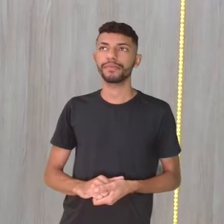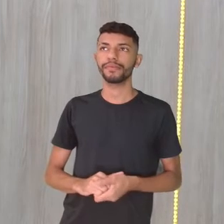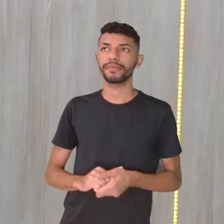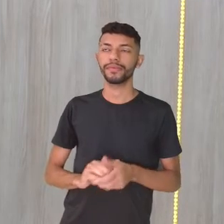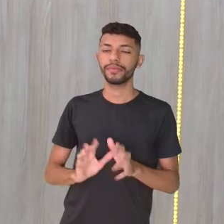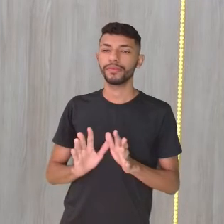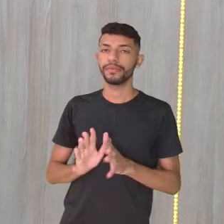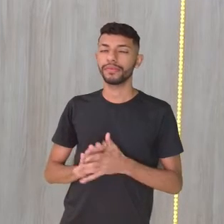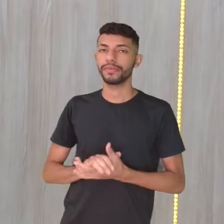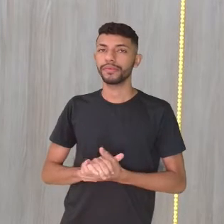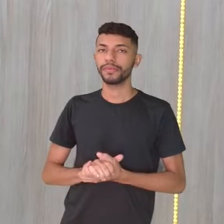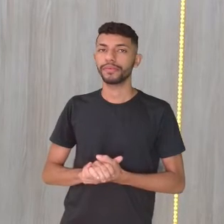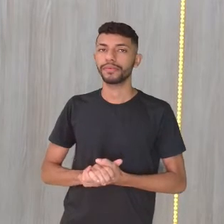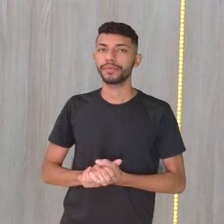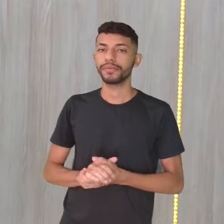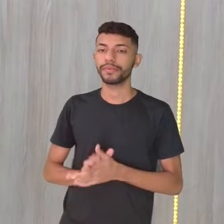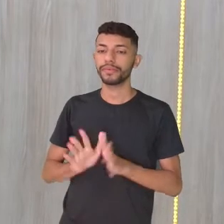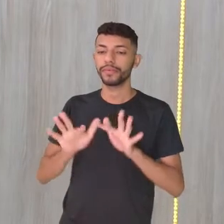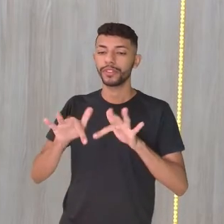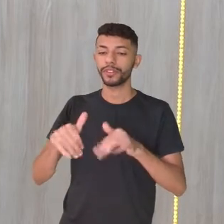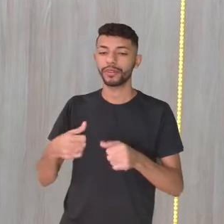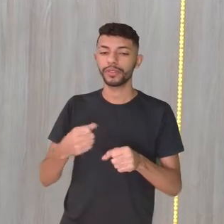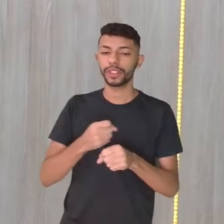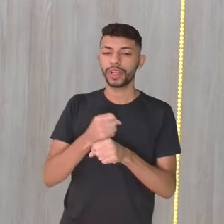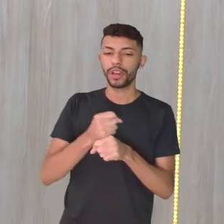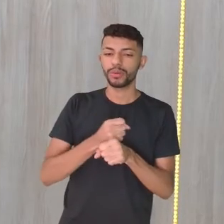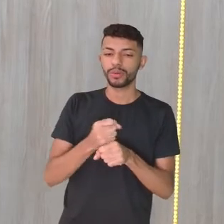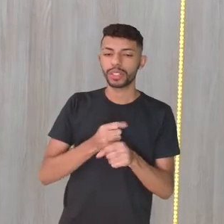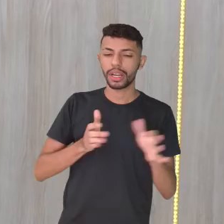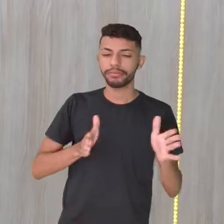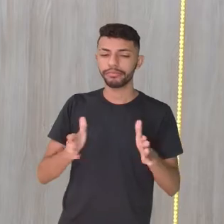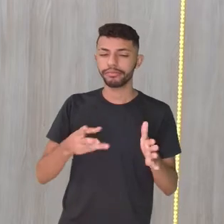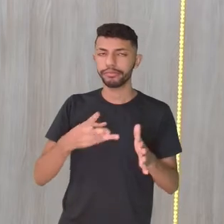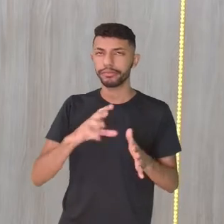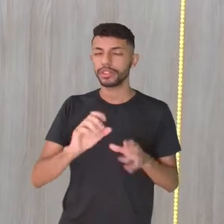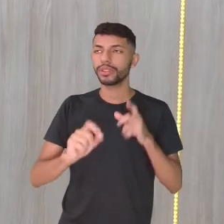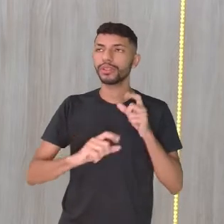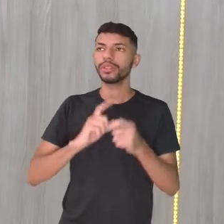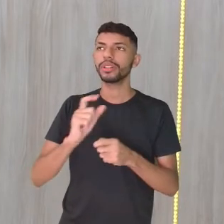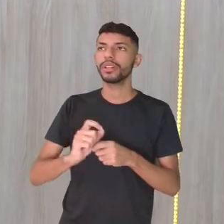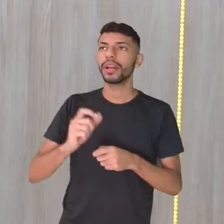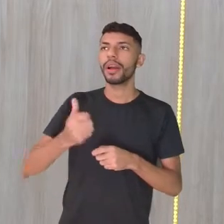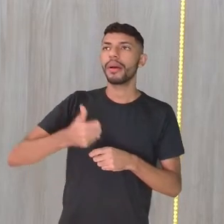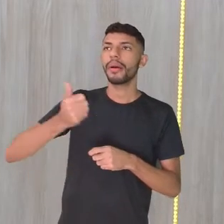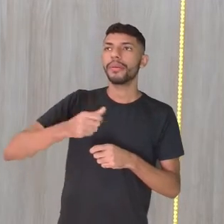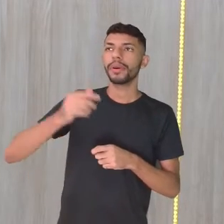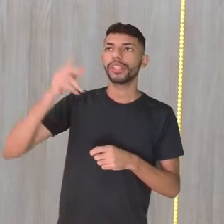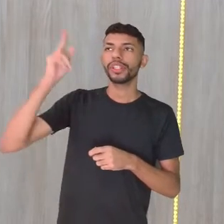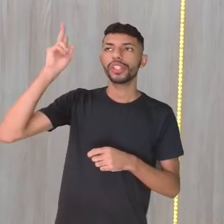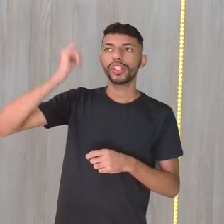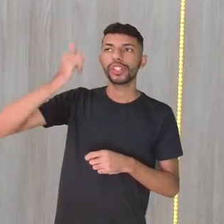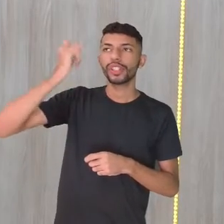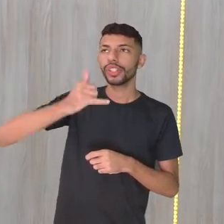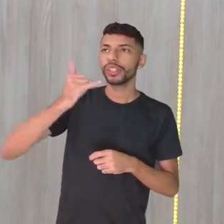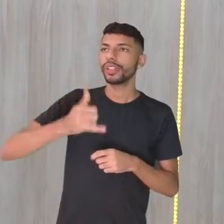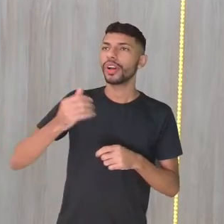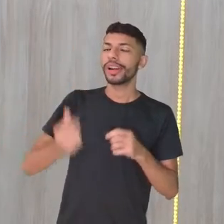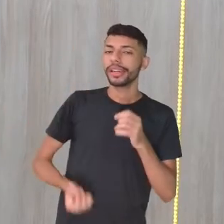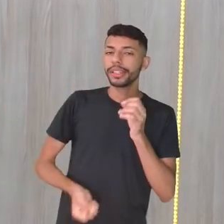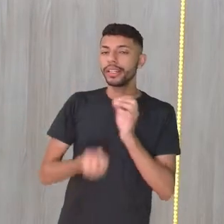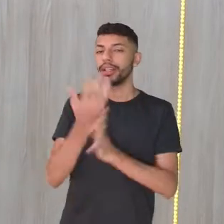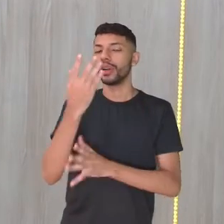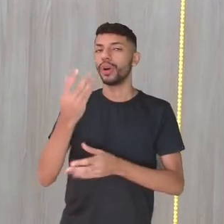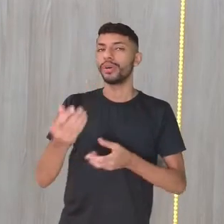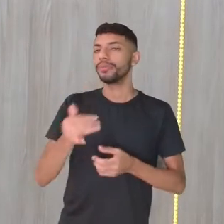dos anos 30, as primeiras histórias de aventura e primeiros super-heróis apareceram, como Superman.